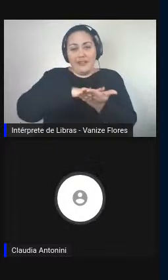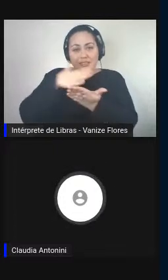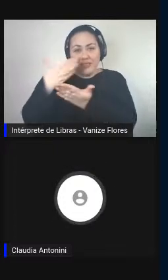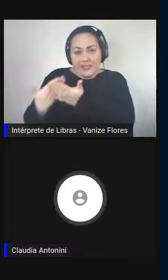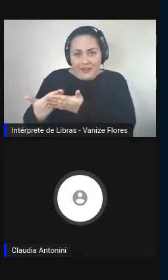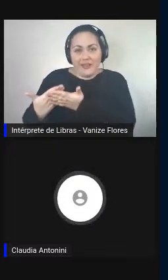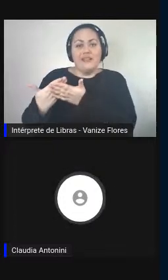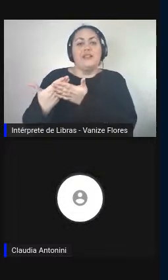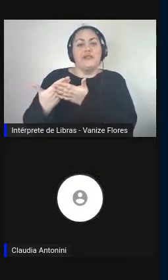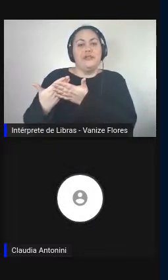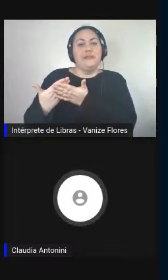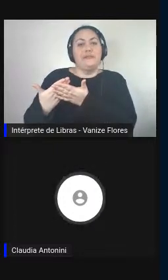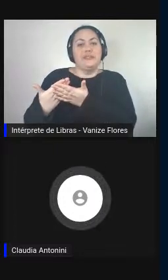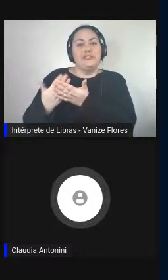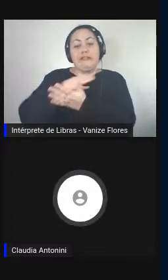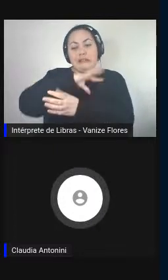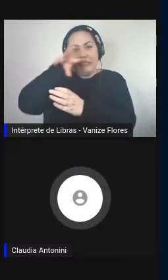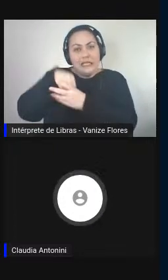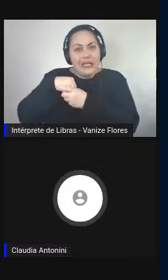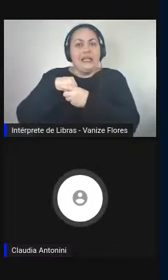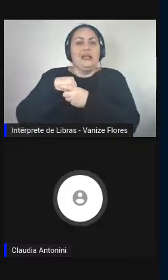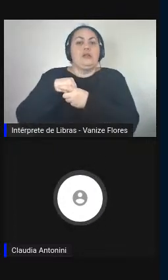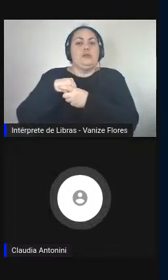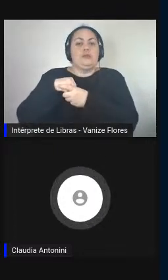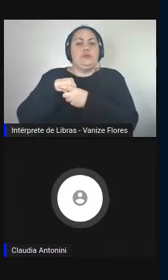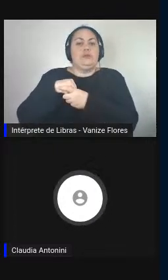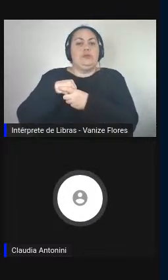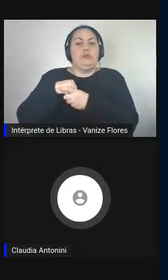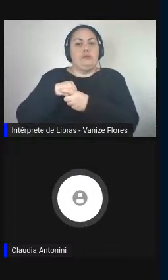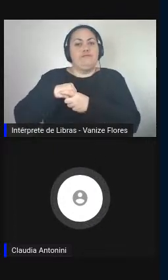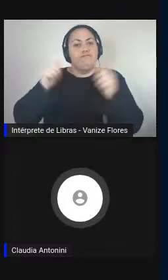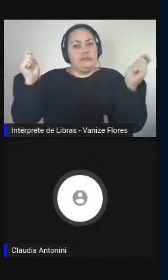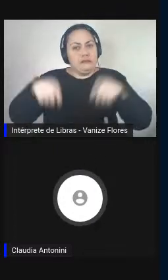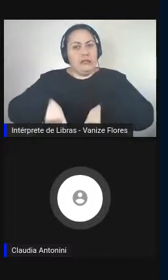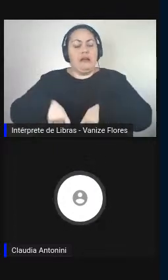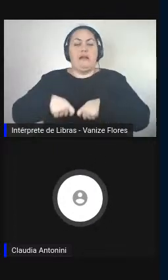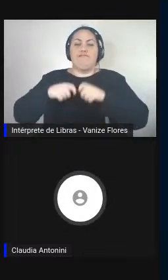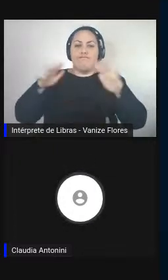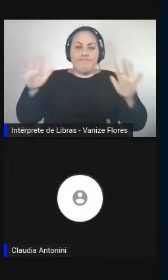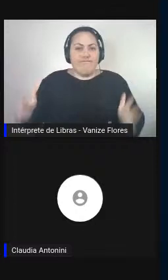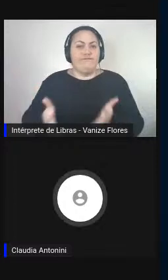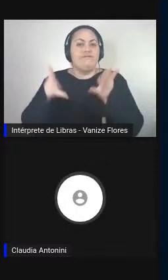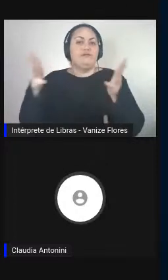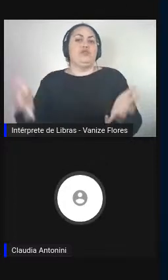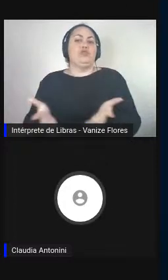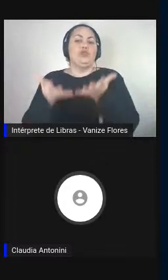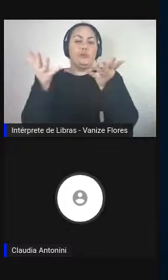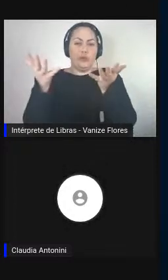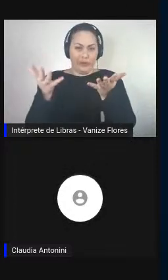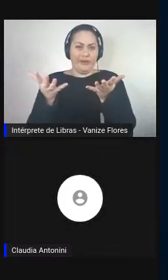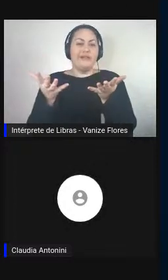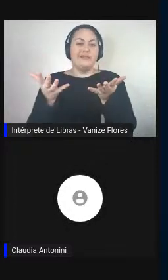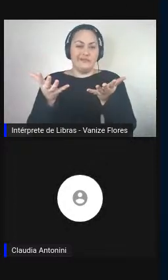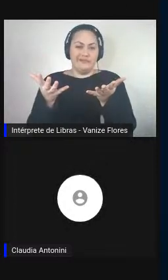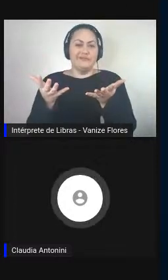que faça isso, que se torne promotora também dentro deste